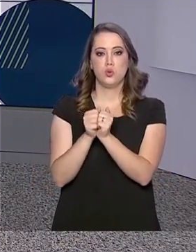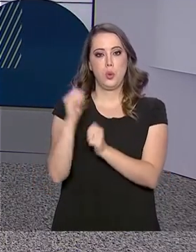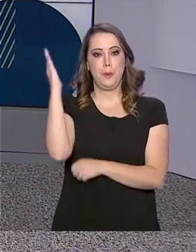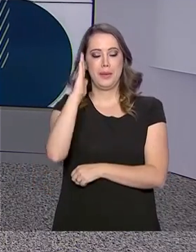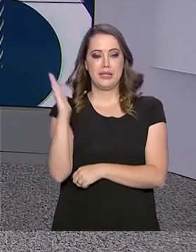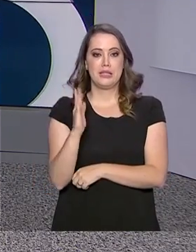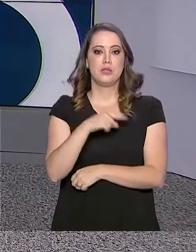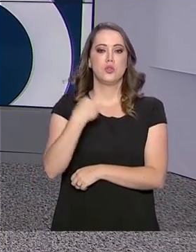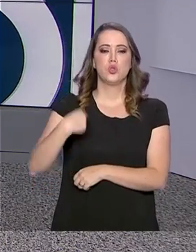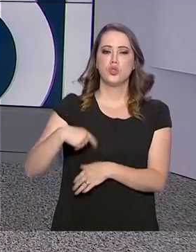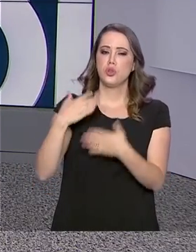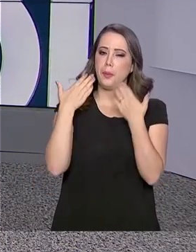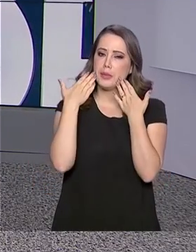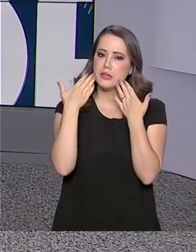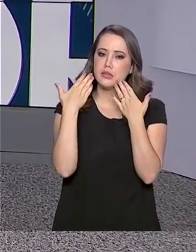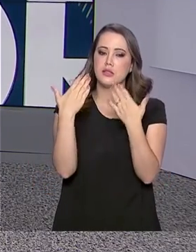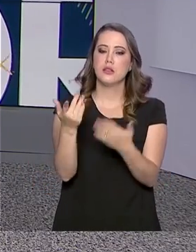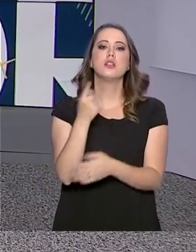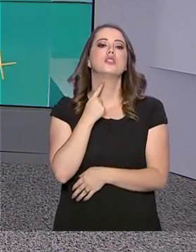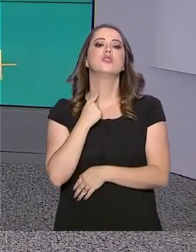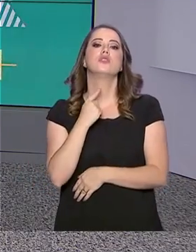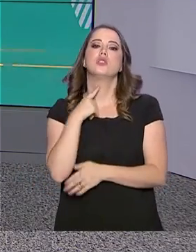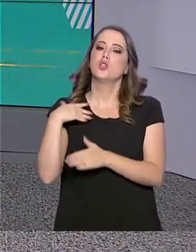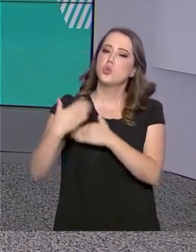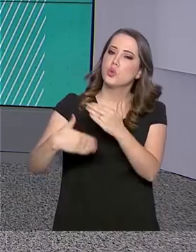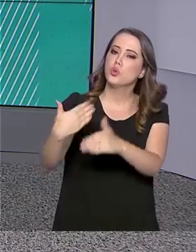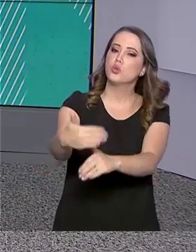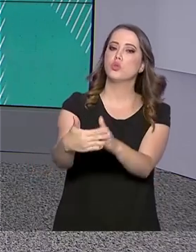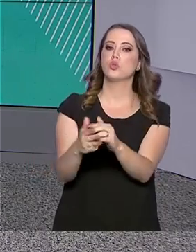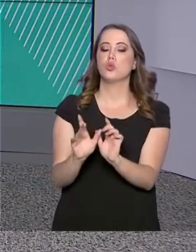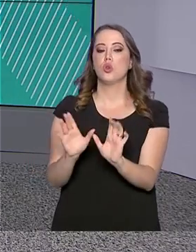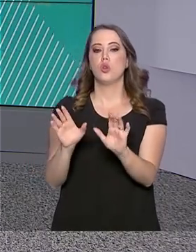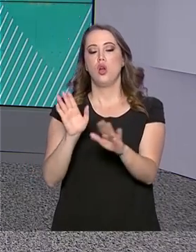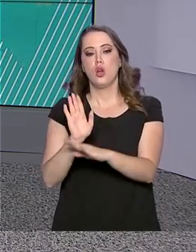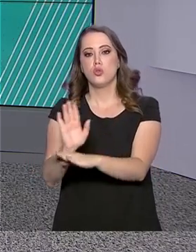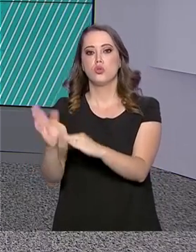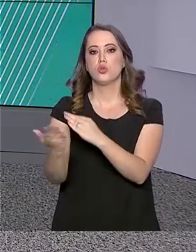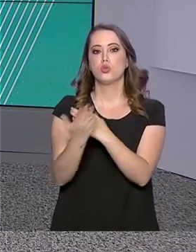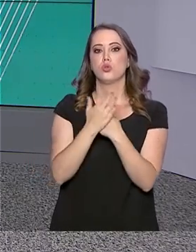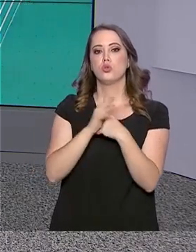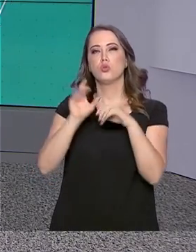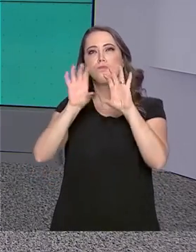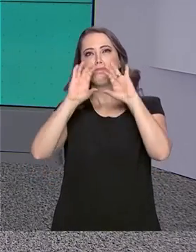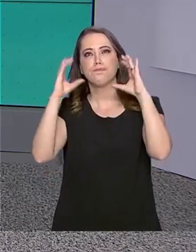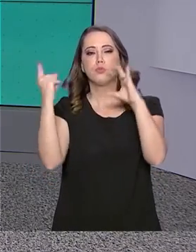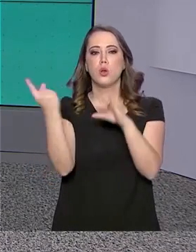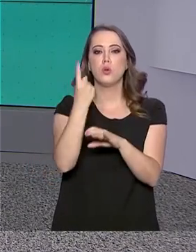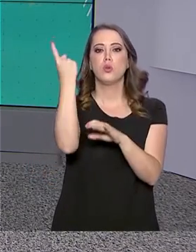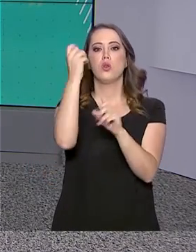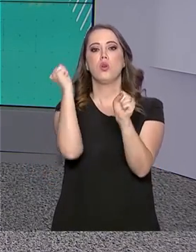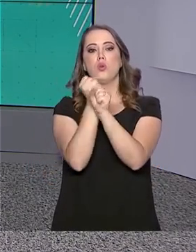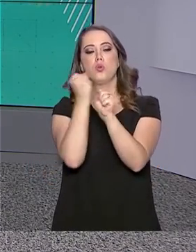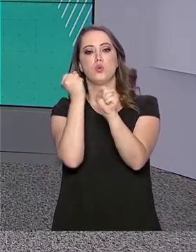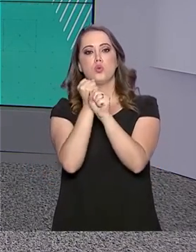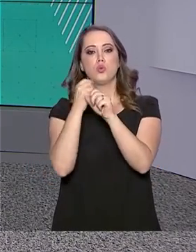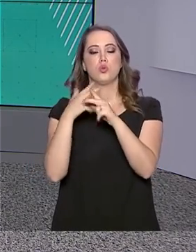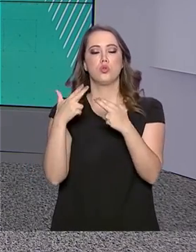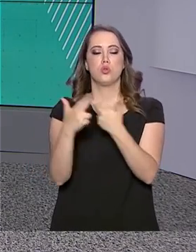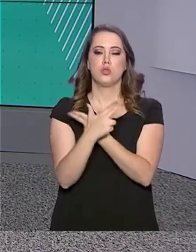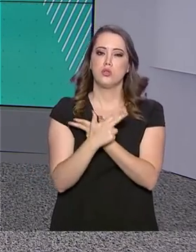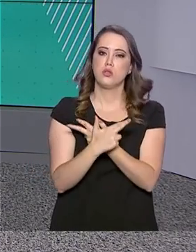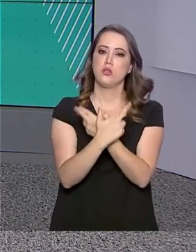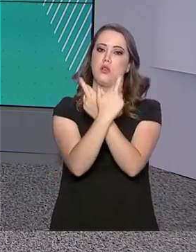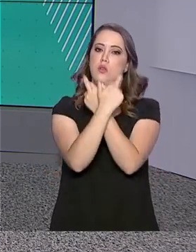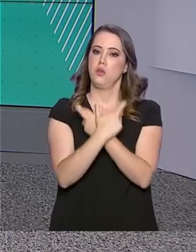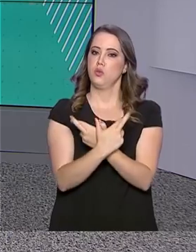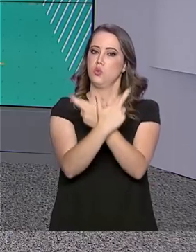Brasil e China expressaram o desejo de continuar a cooperar no campo espacial, incluindo a construção de satélites e